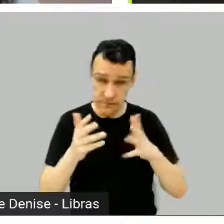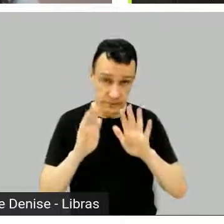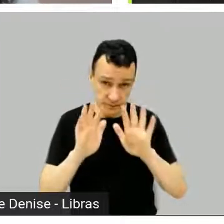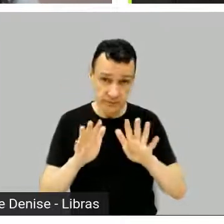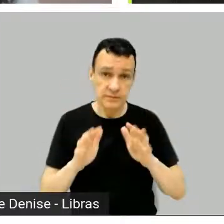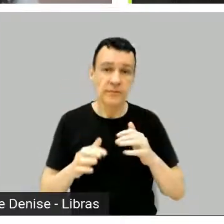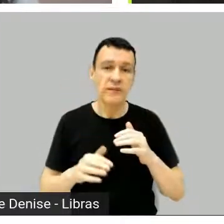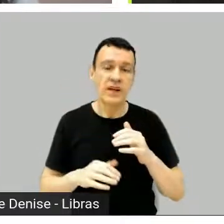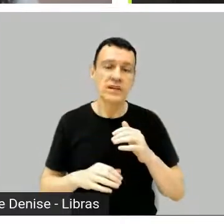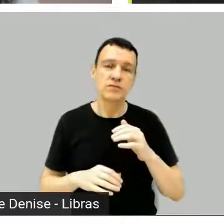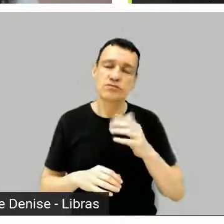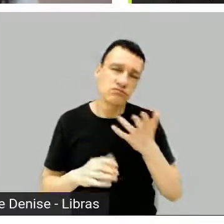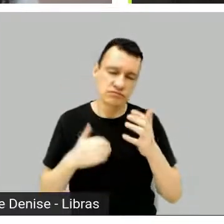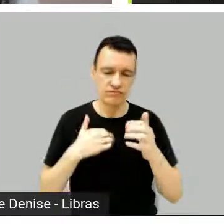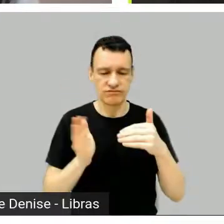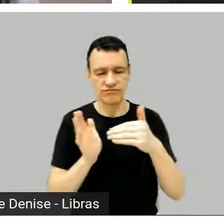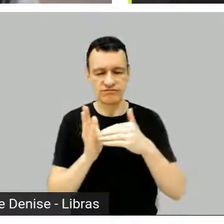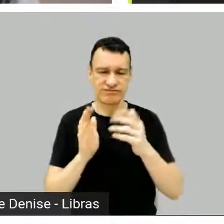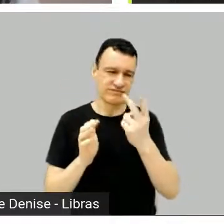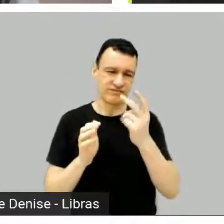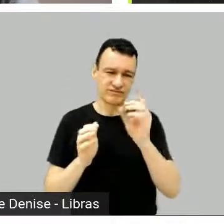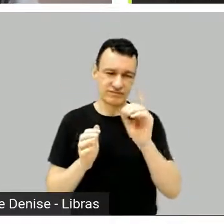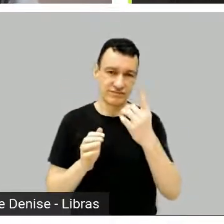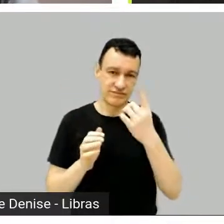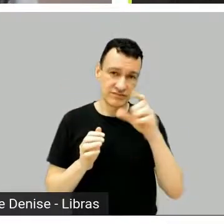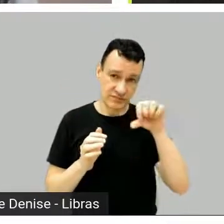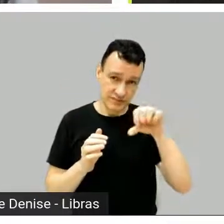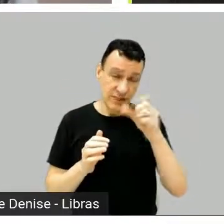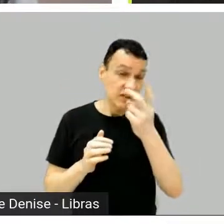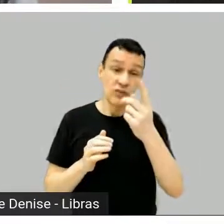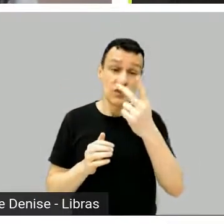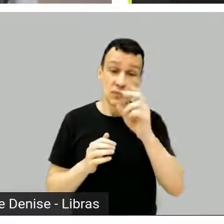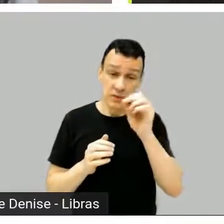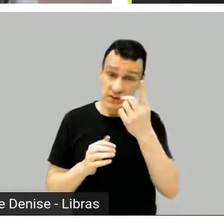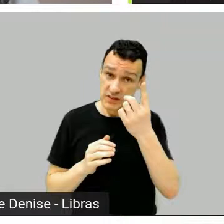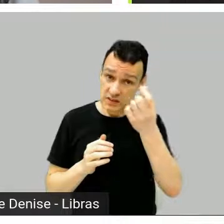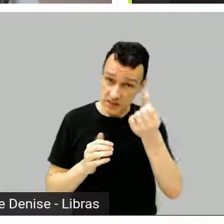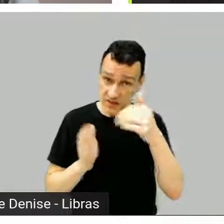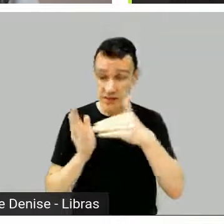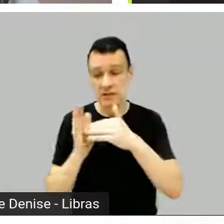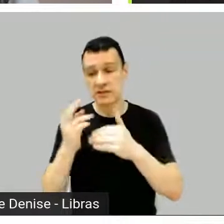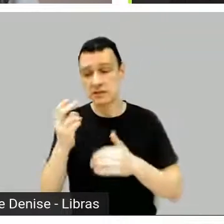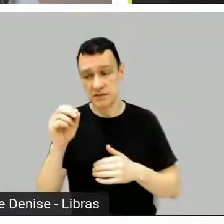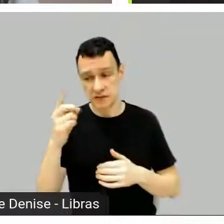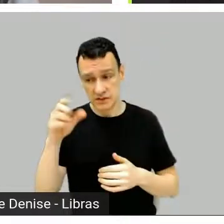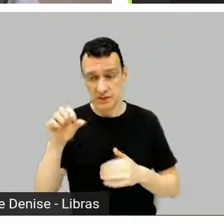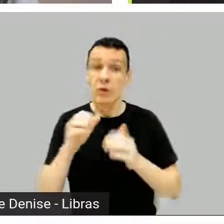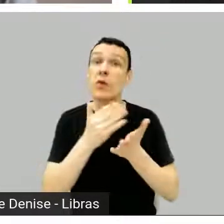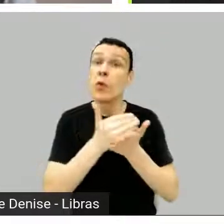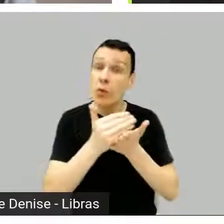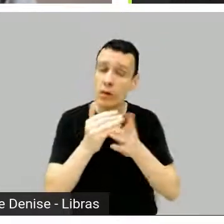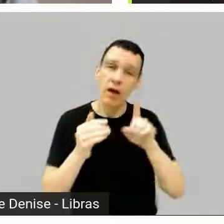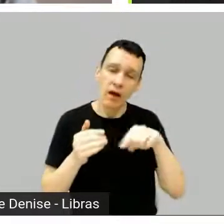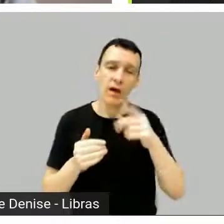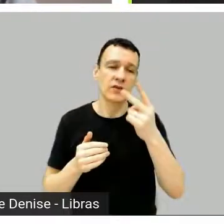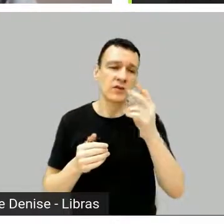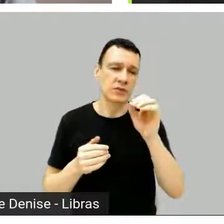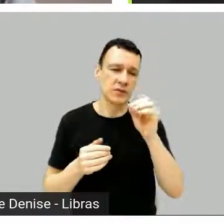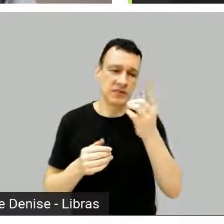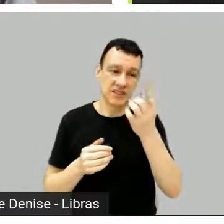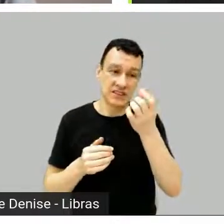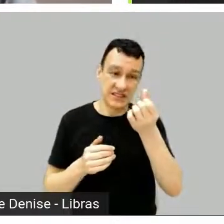2016, 2019, porque a primeira temporada foi 2016 barra 17, né, porque virou o ano,